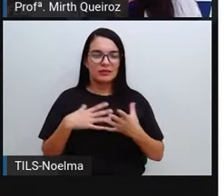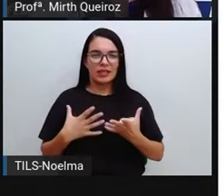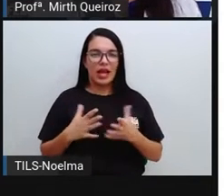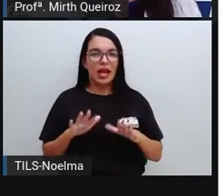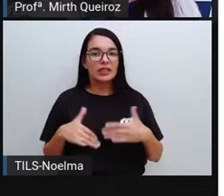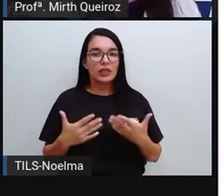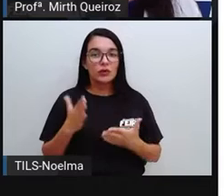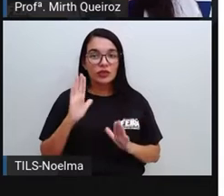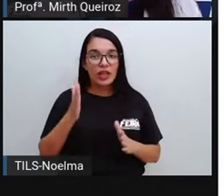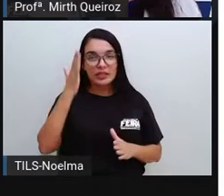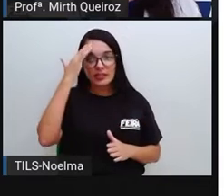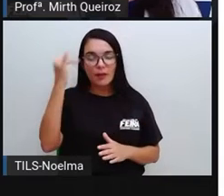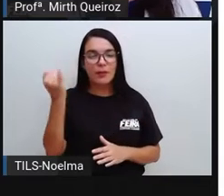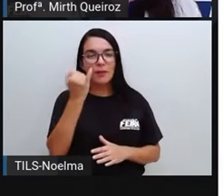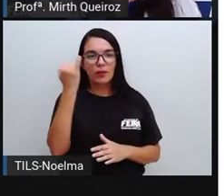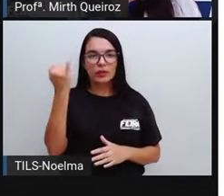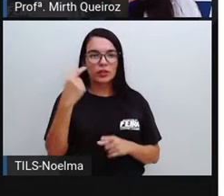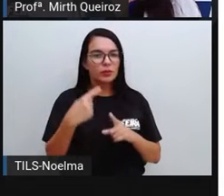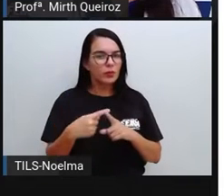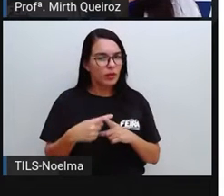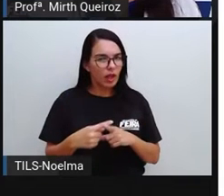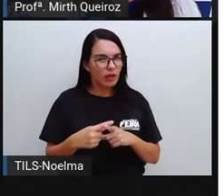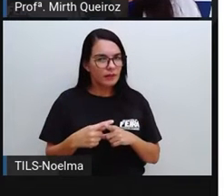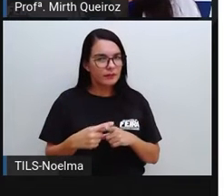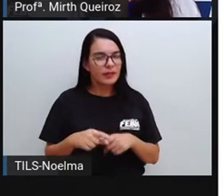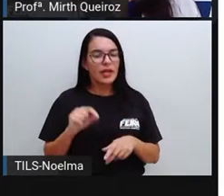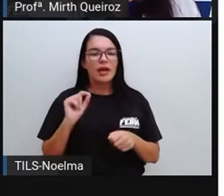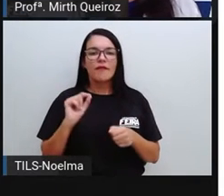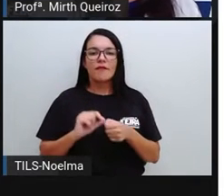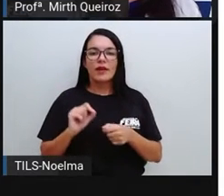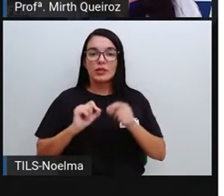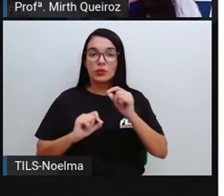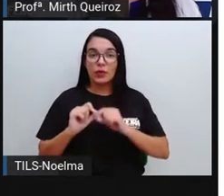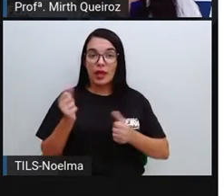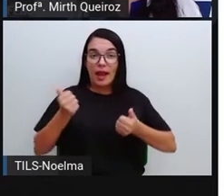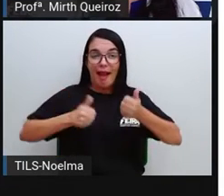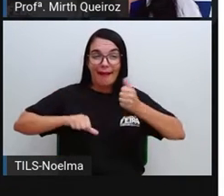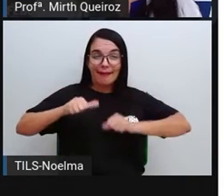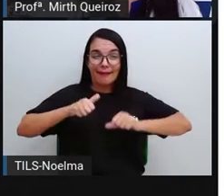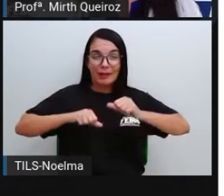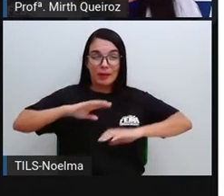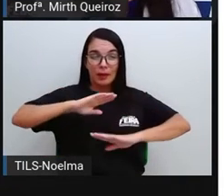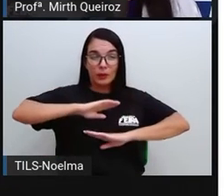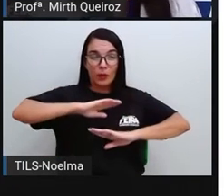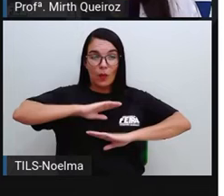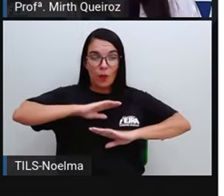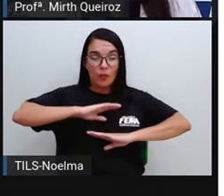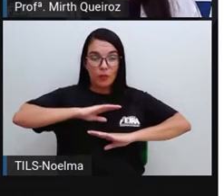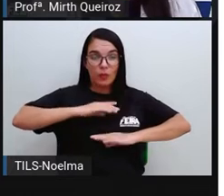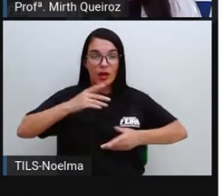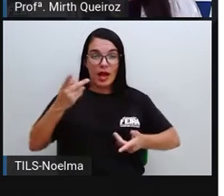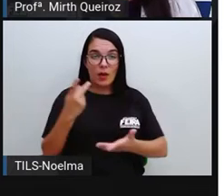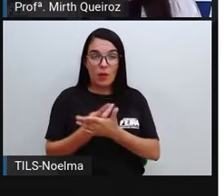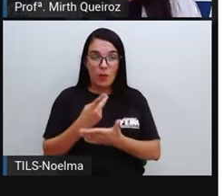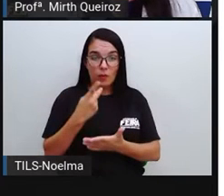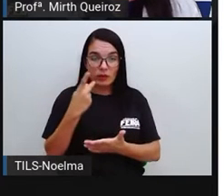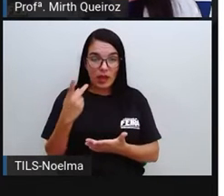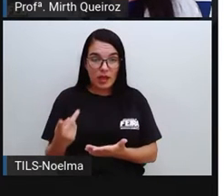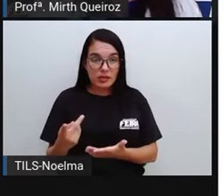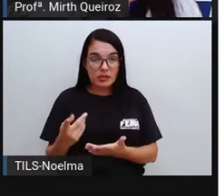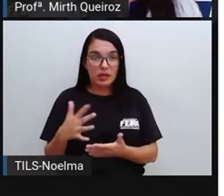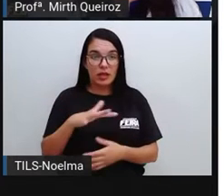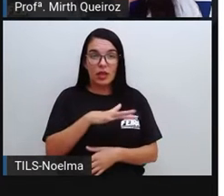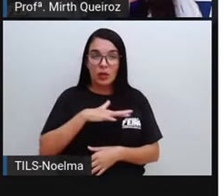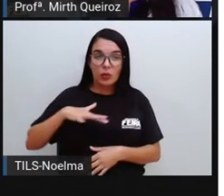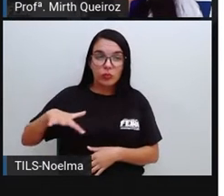por que ela é importante? Ela vai promover a realização das reações químicas que acontecem no nosso corpo Que vai acontecer dentro do